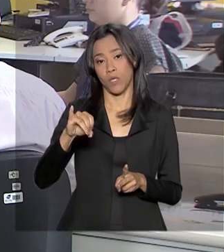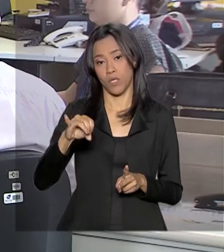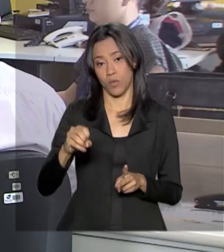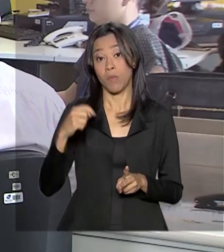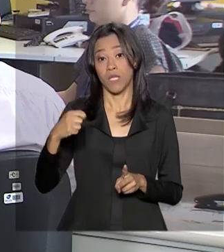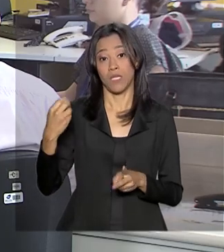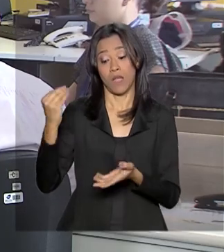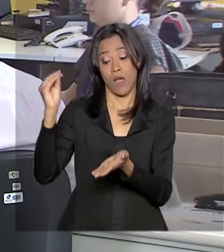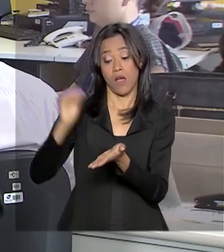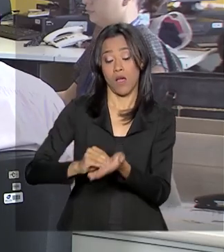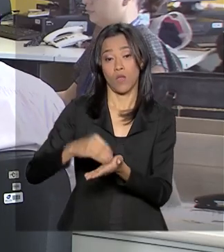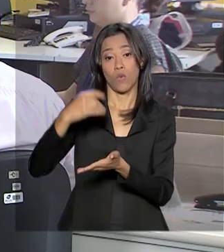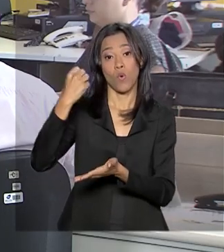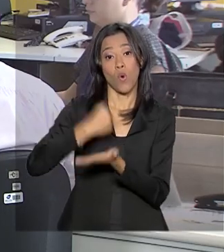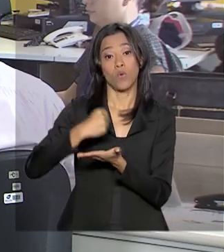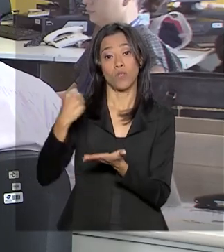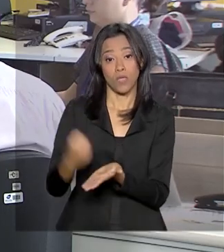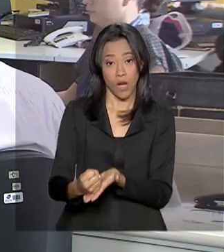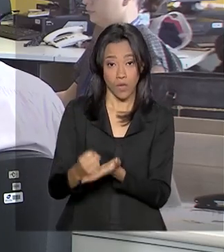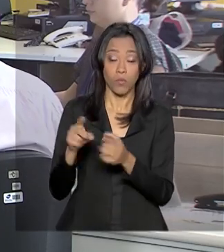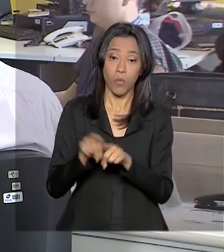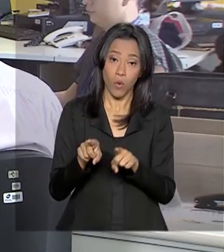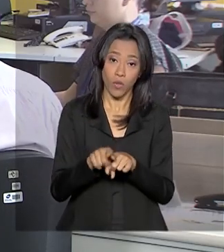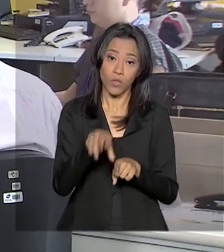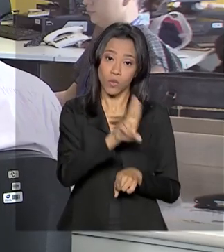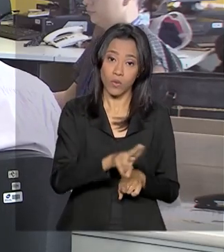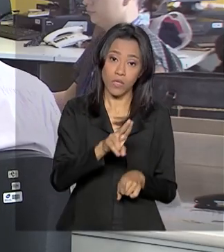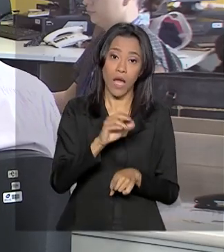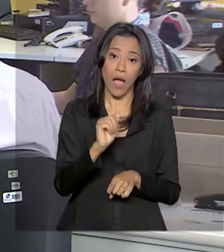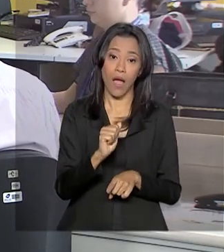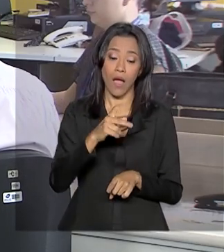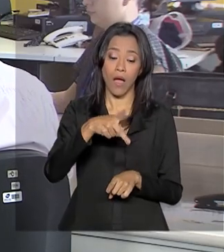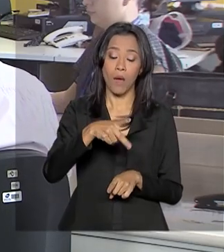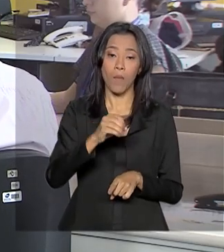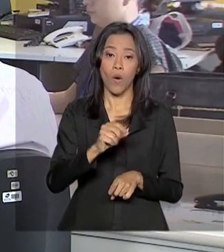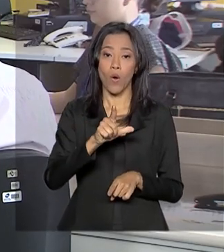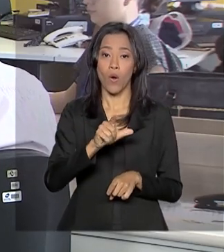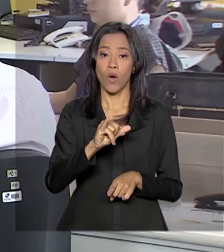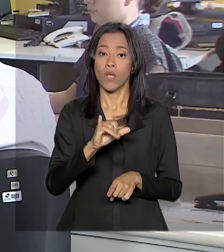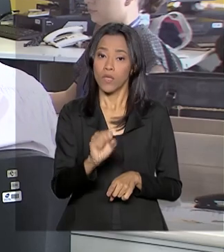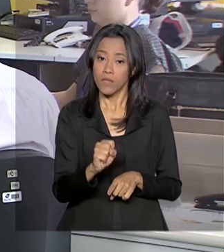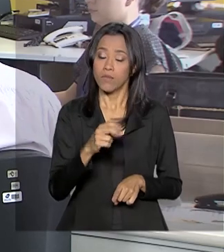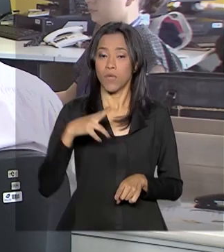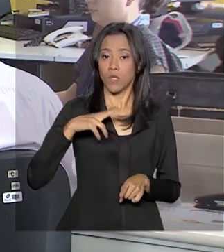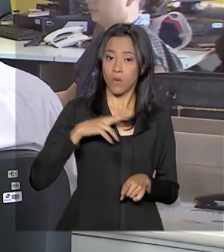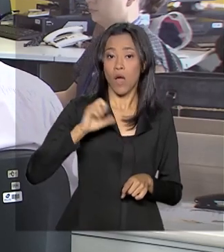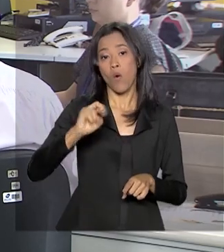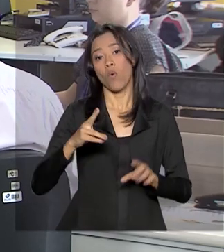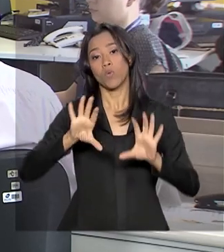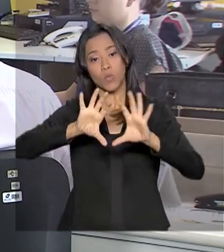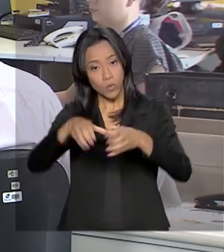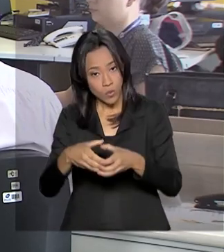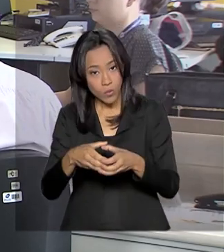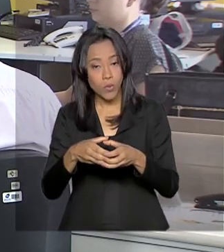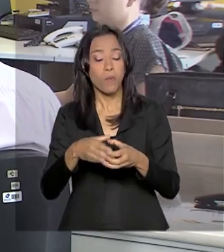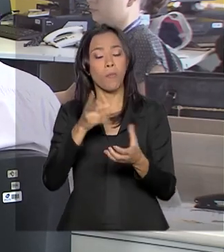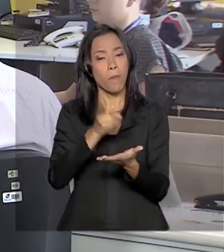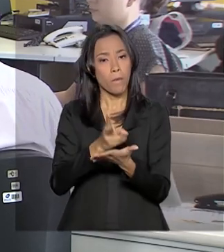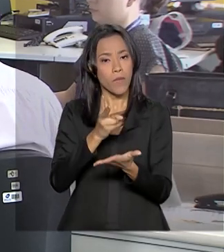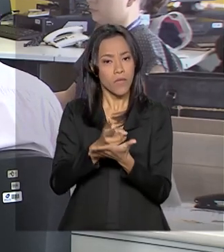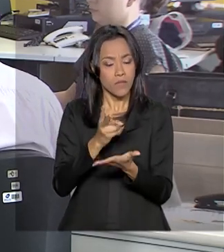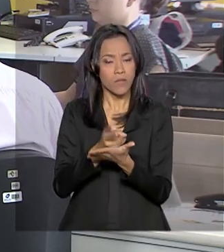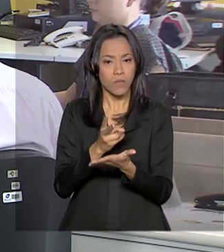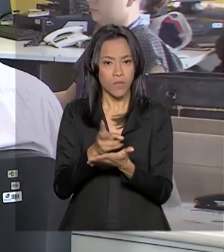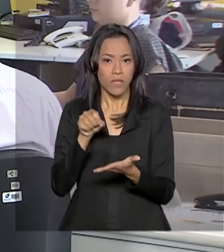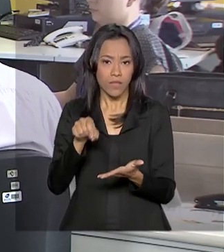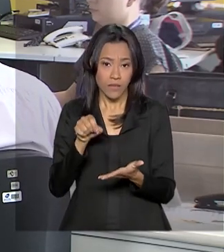-fiança pode ser contratado por apólice individual ou coletiva. Prazo de vigência deve ser o mesmo do contrato de aluguel. E se